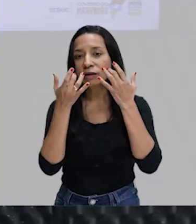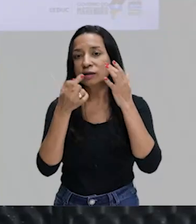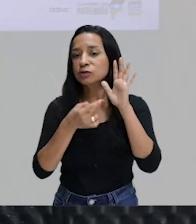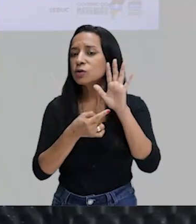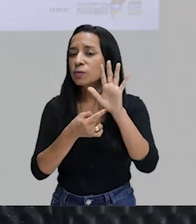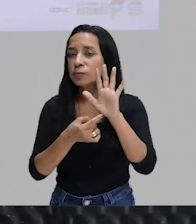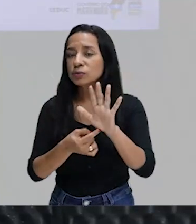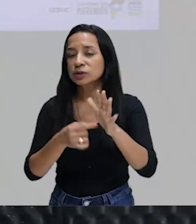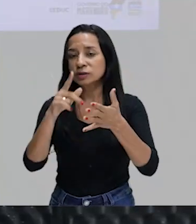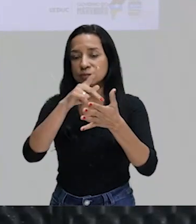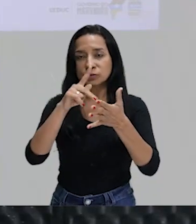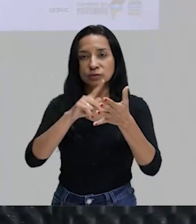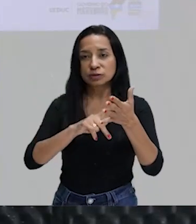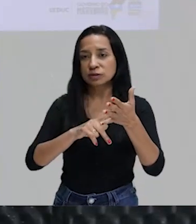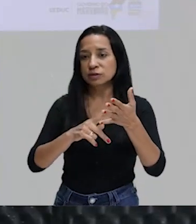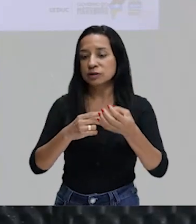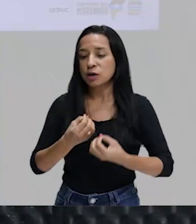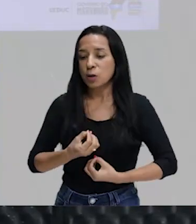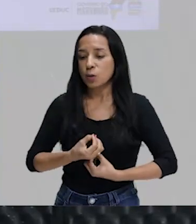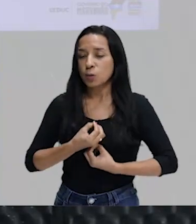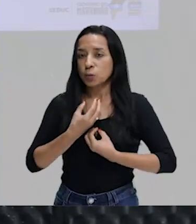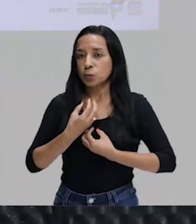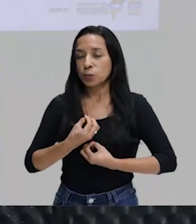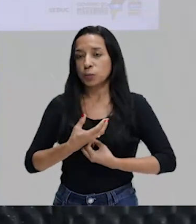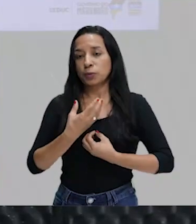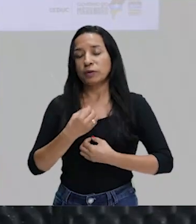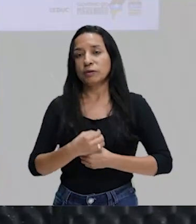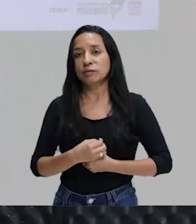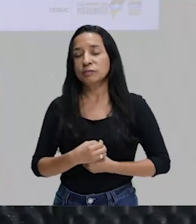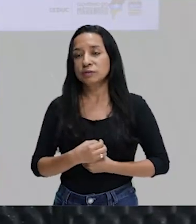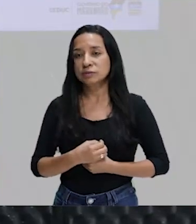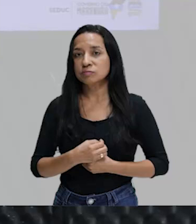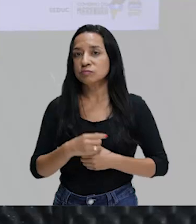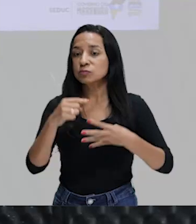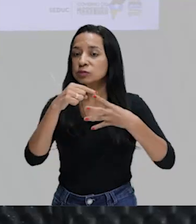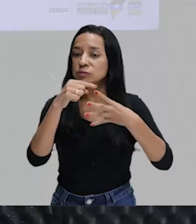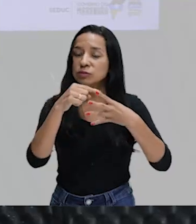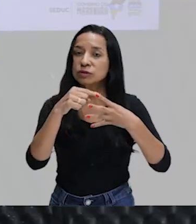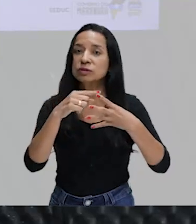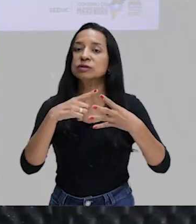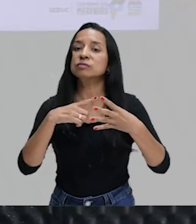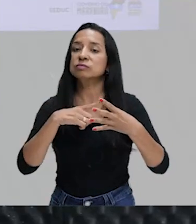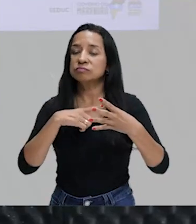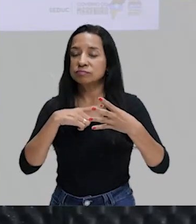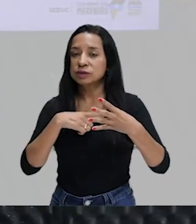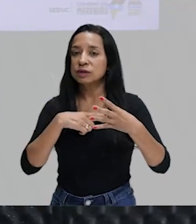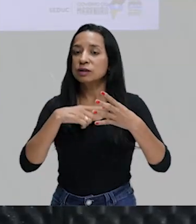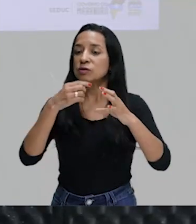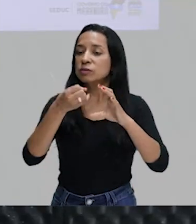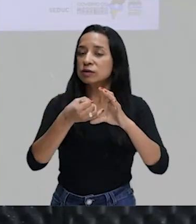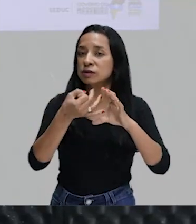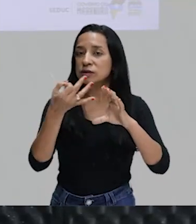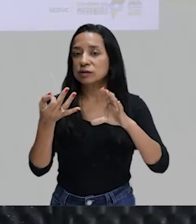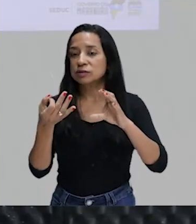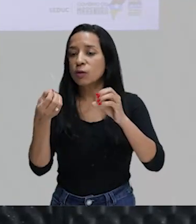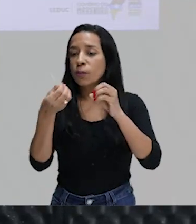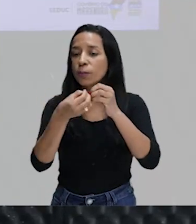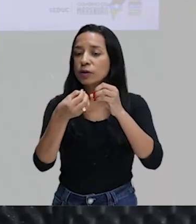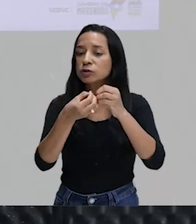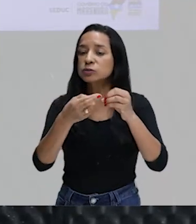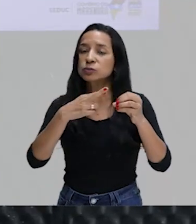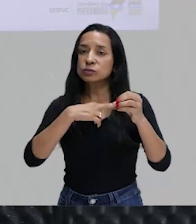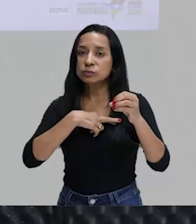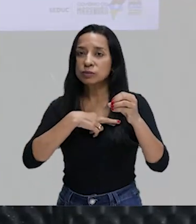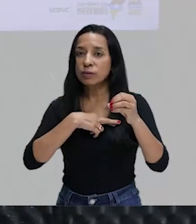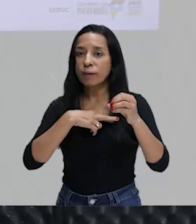na poesia, nos poemas e o simbolismo tem uma característica que se aproxima um pouco do romantismo, principalmente na